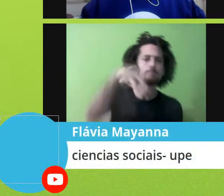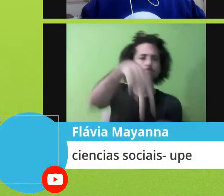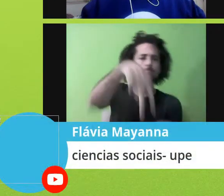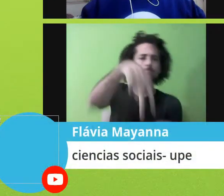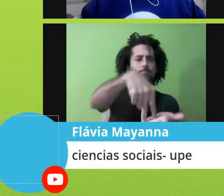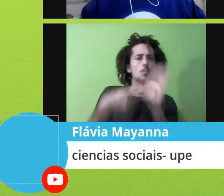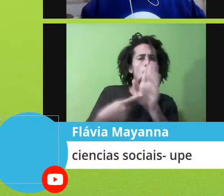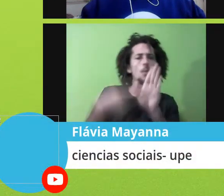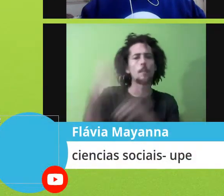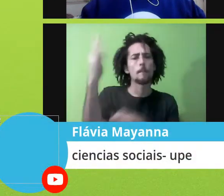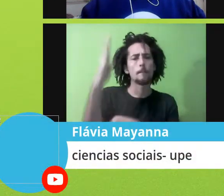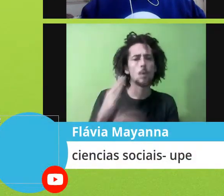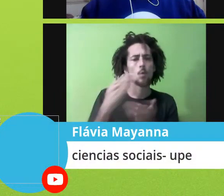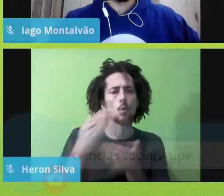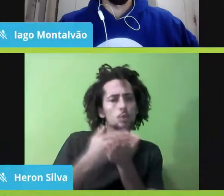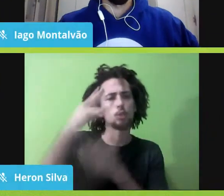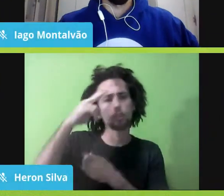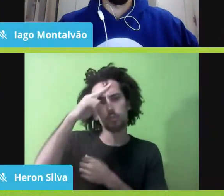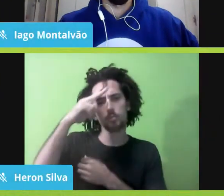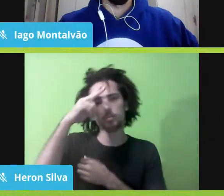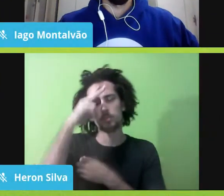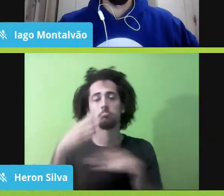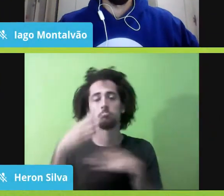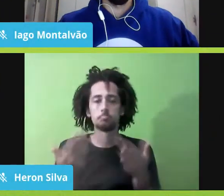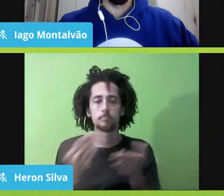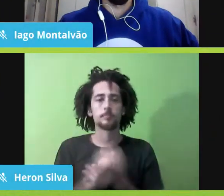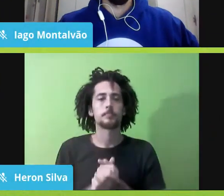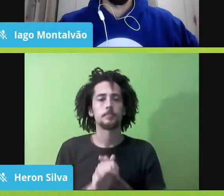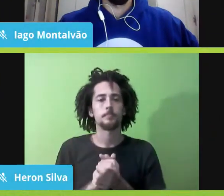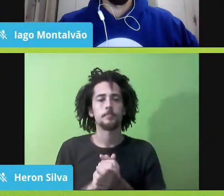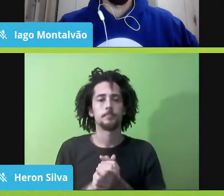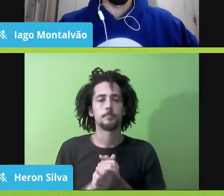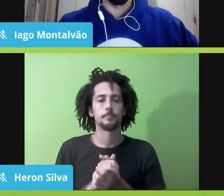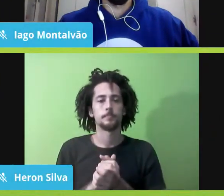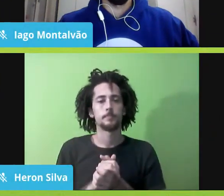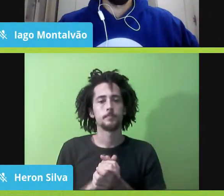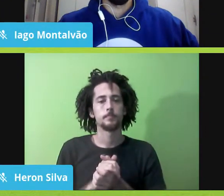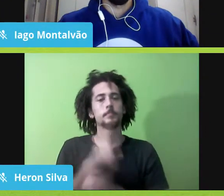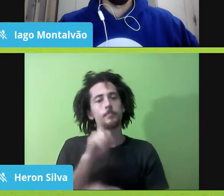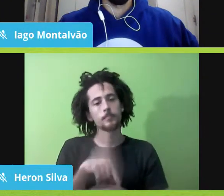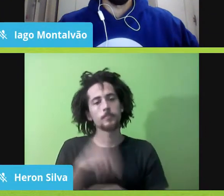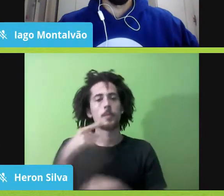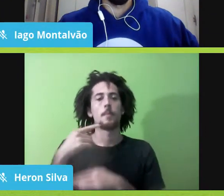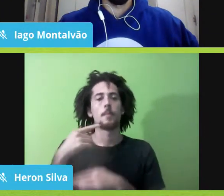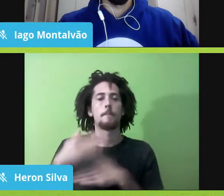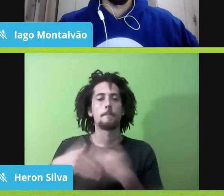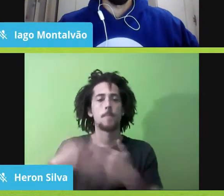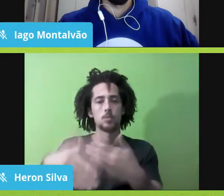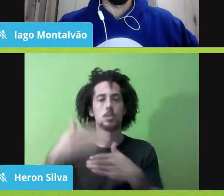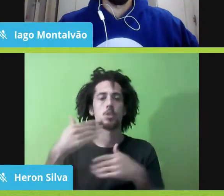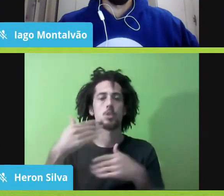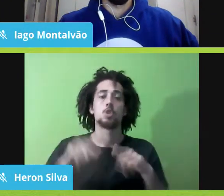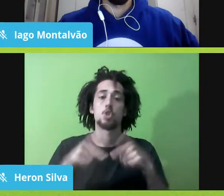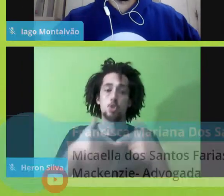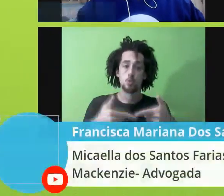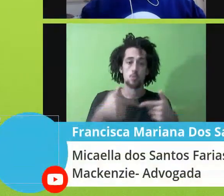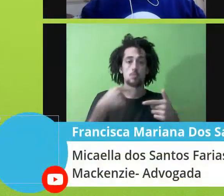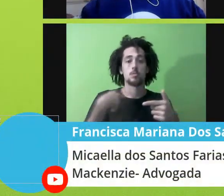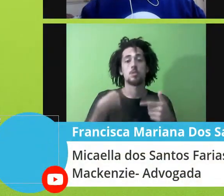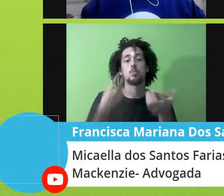enfim, e esses processos de luta é que eu acabei incorporando